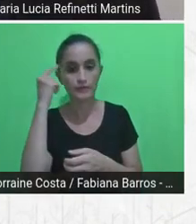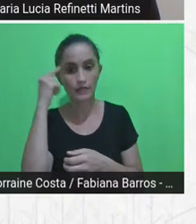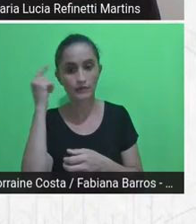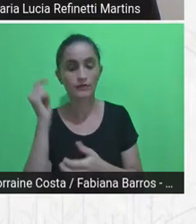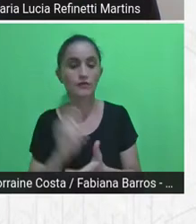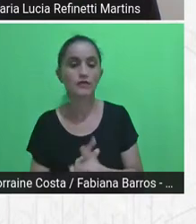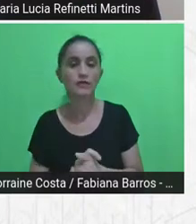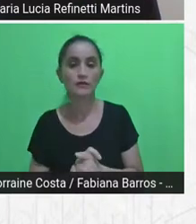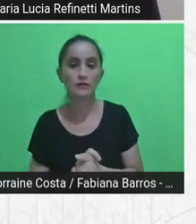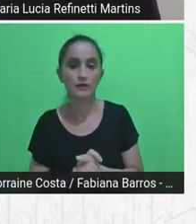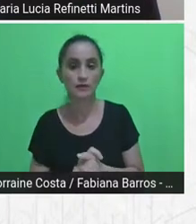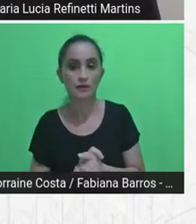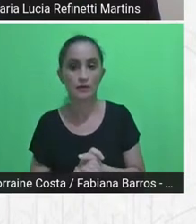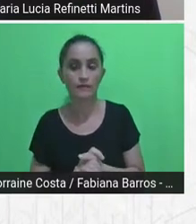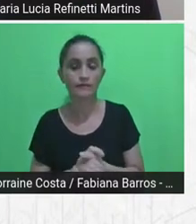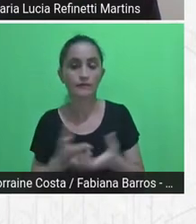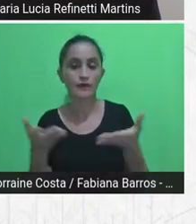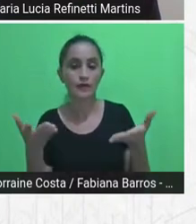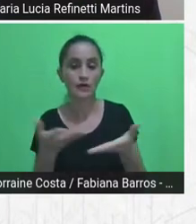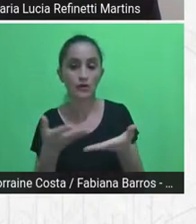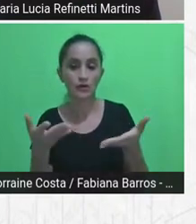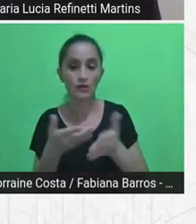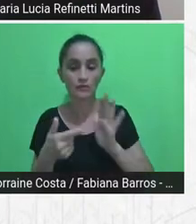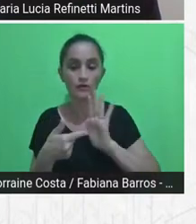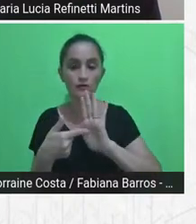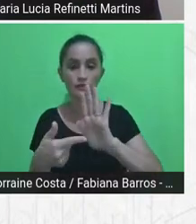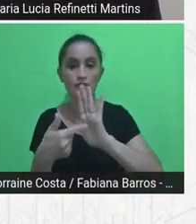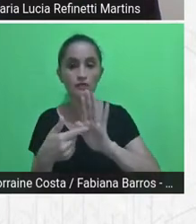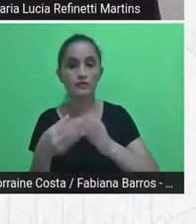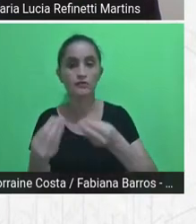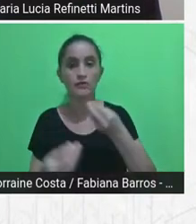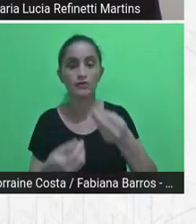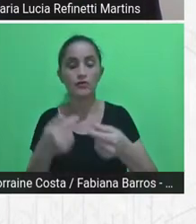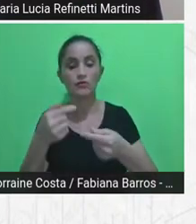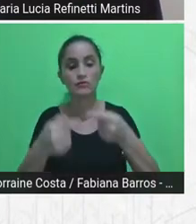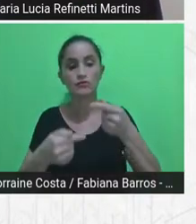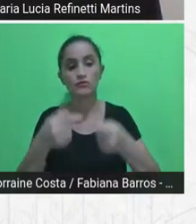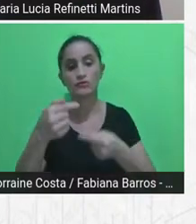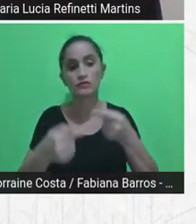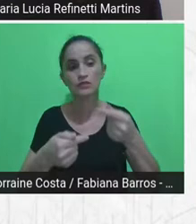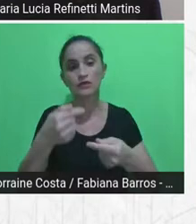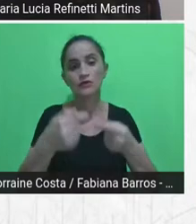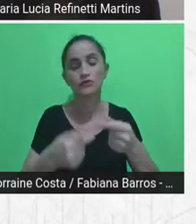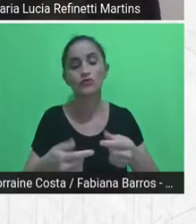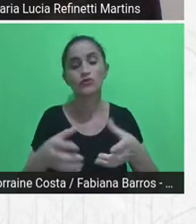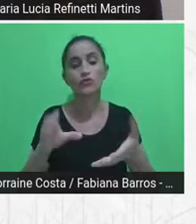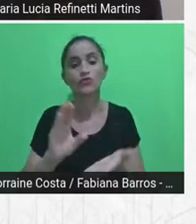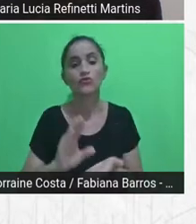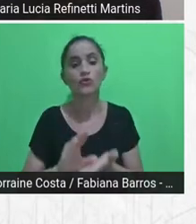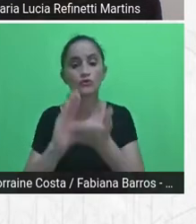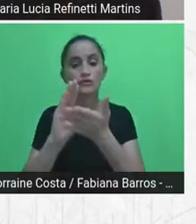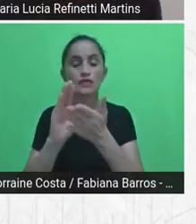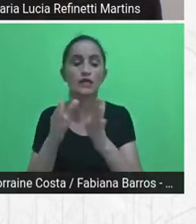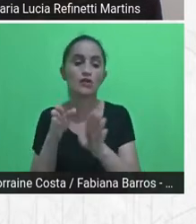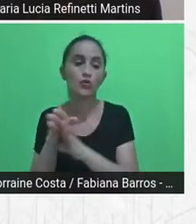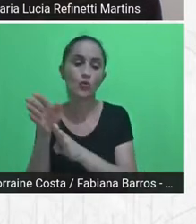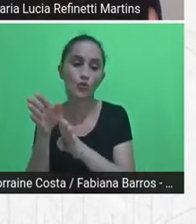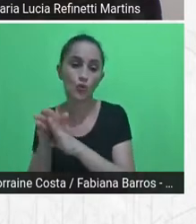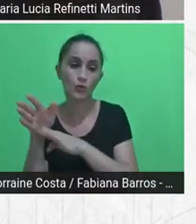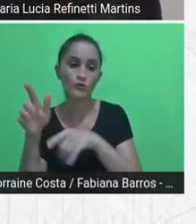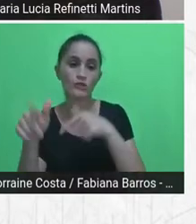já uma discussão com os conselhos num trabalho de